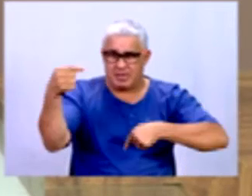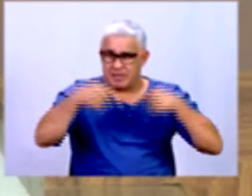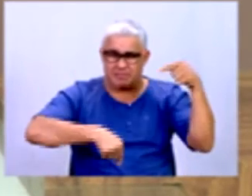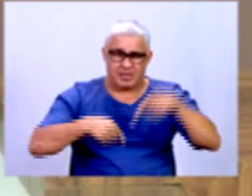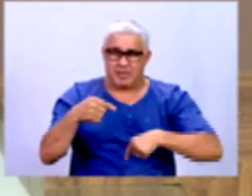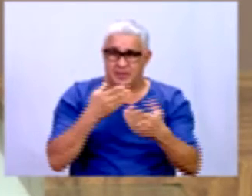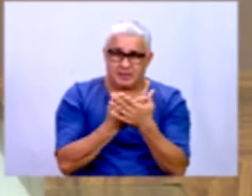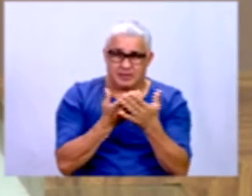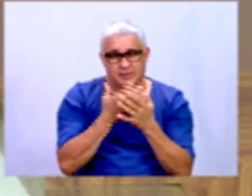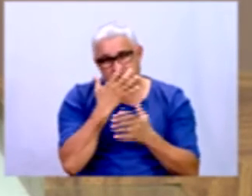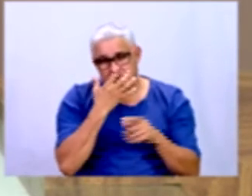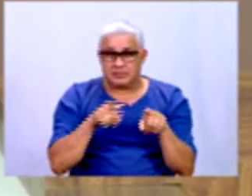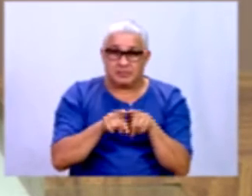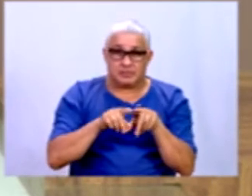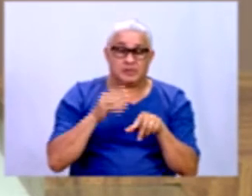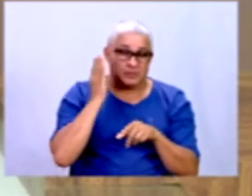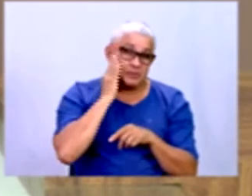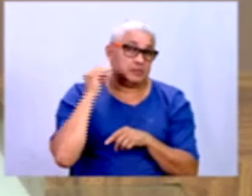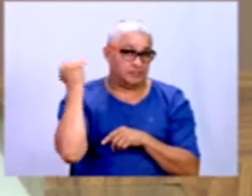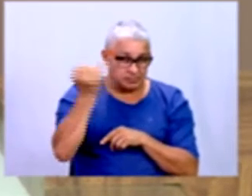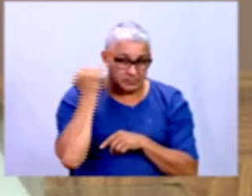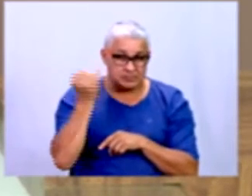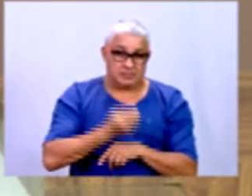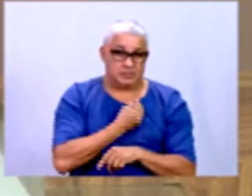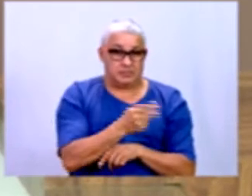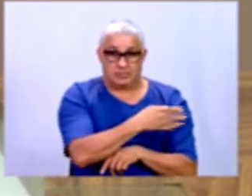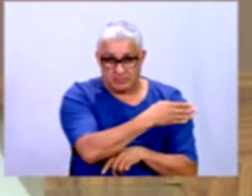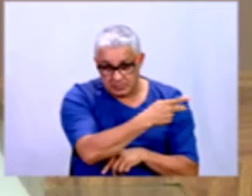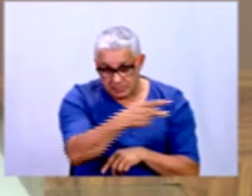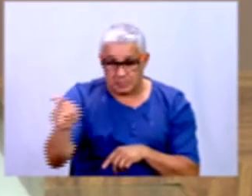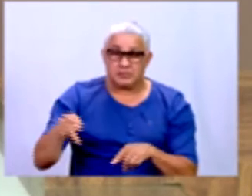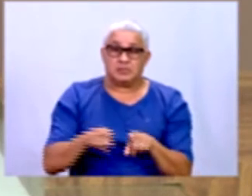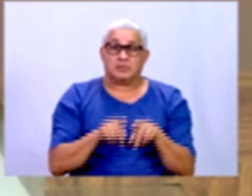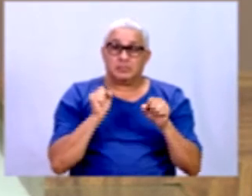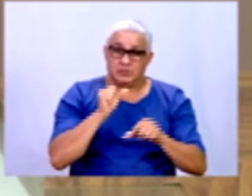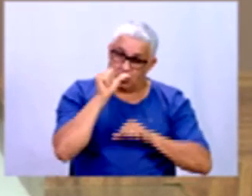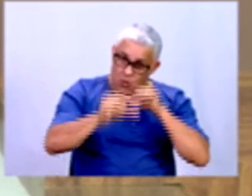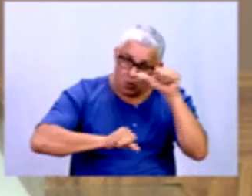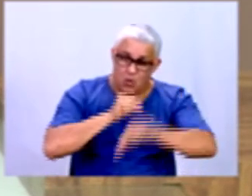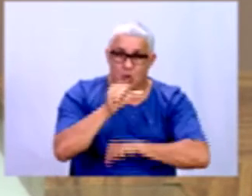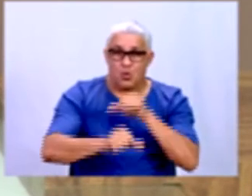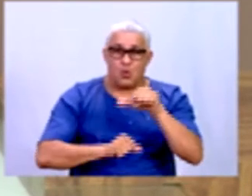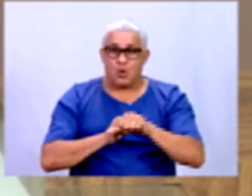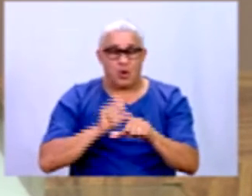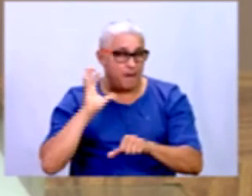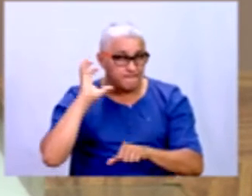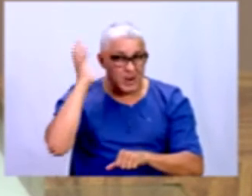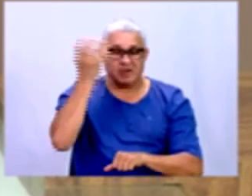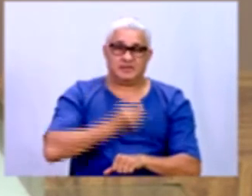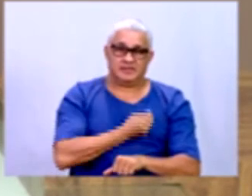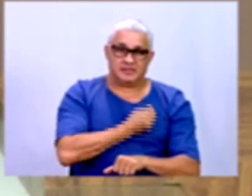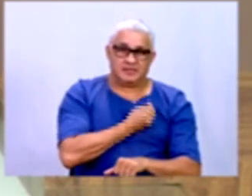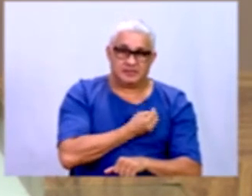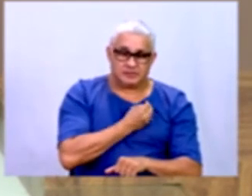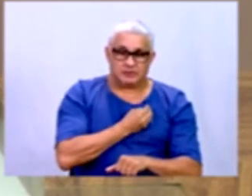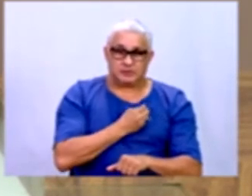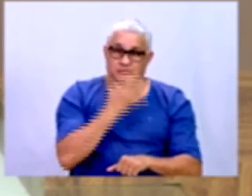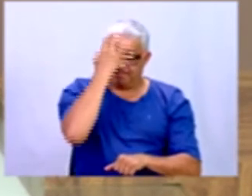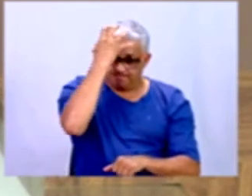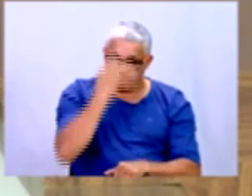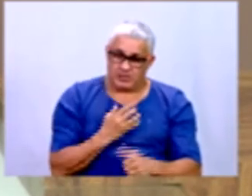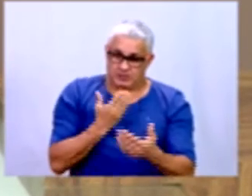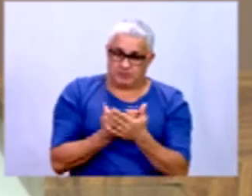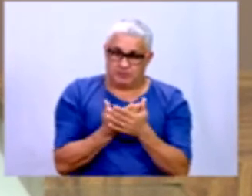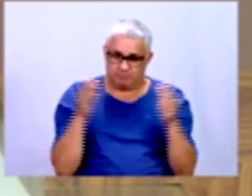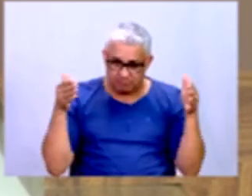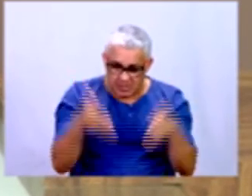aulas. Sabemos também da importância que isso aqui tem na vida de vocês, porque pode modificar completamente, encarar isso aqui com seriedade, o